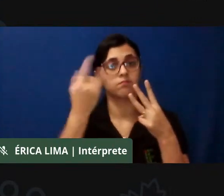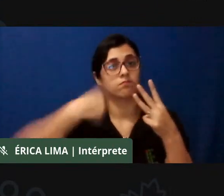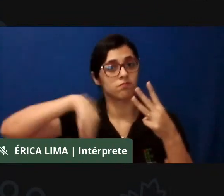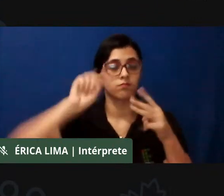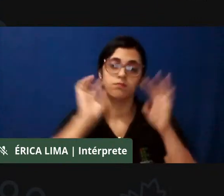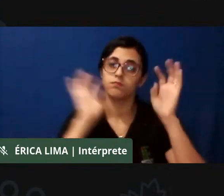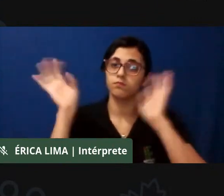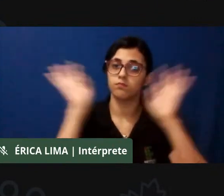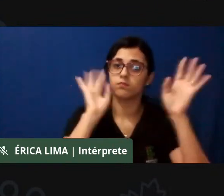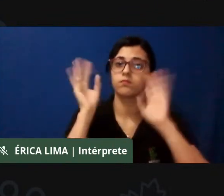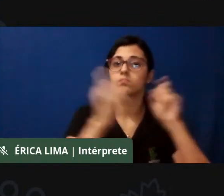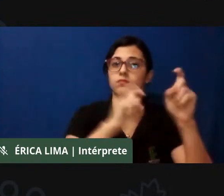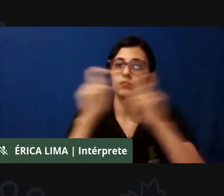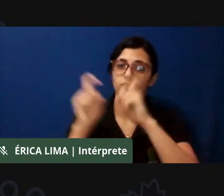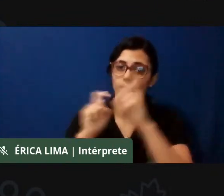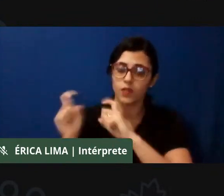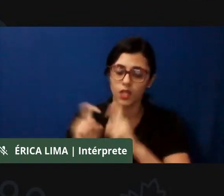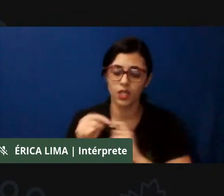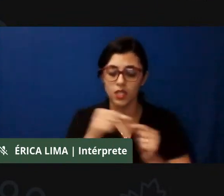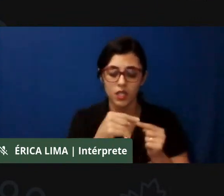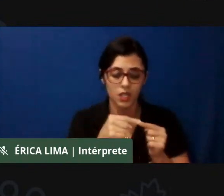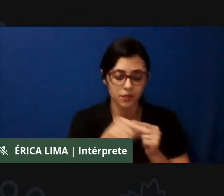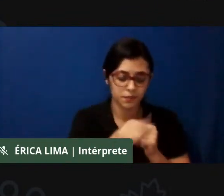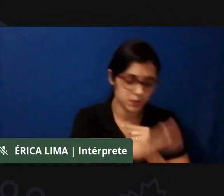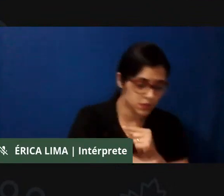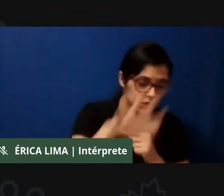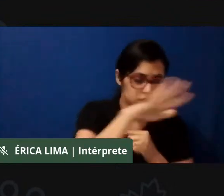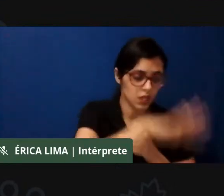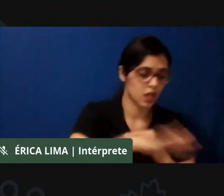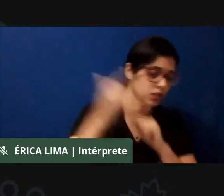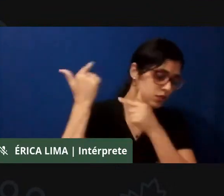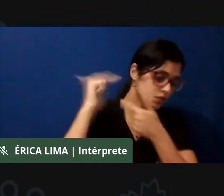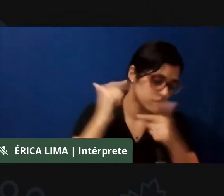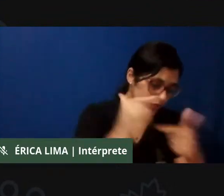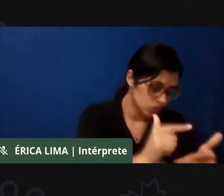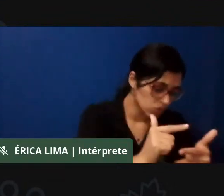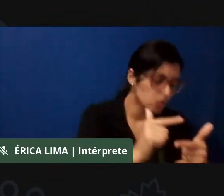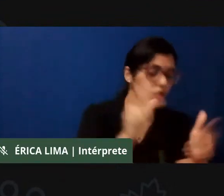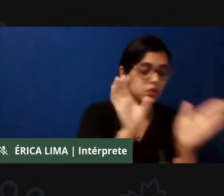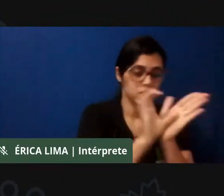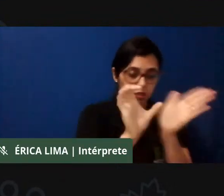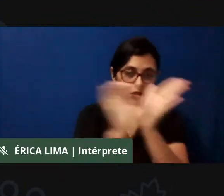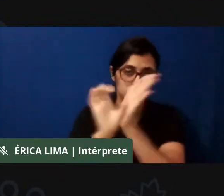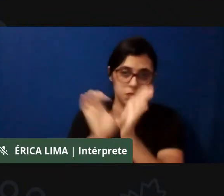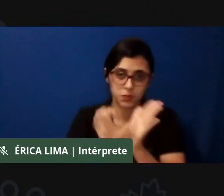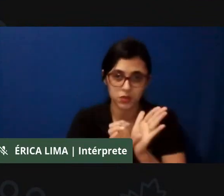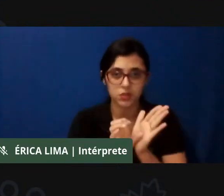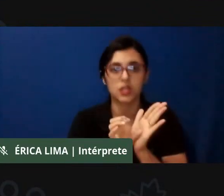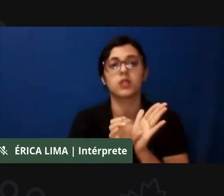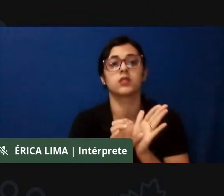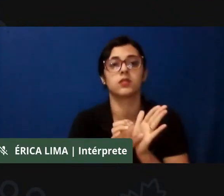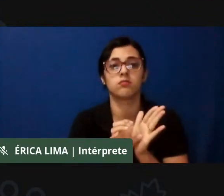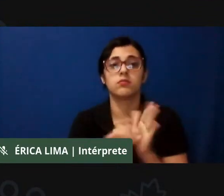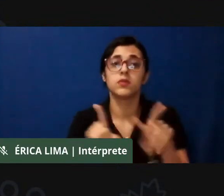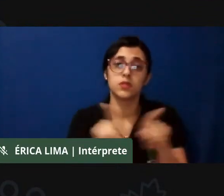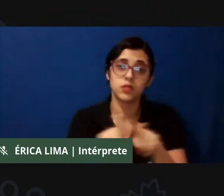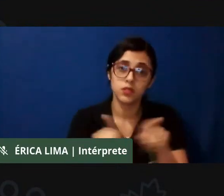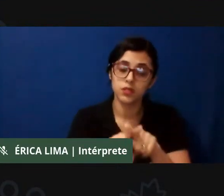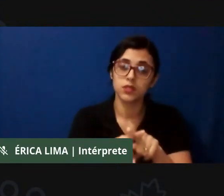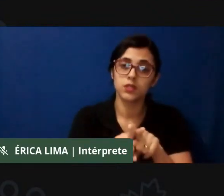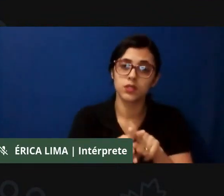territórios tradicionais, as comunidades, e, assim, dizer das